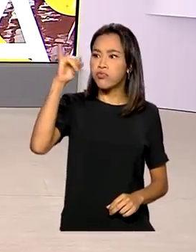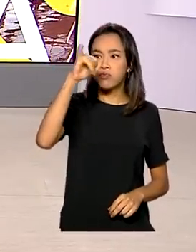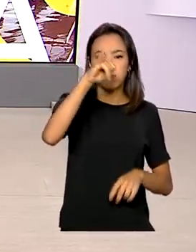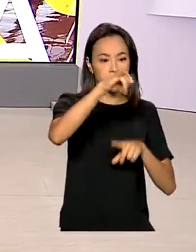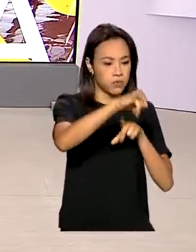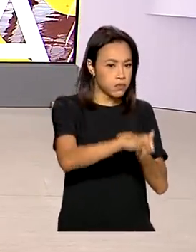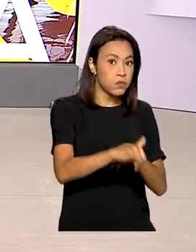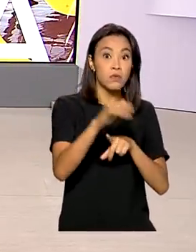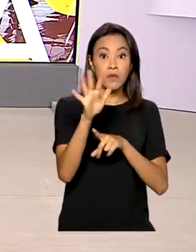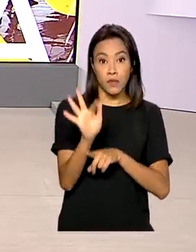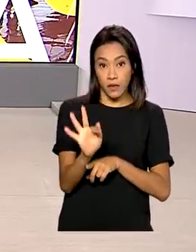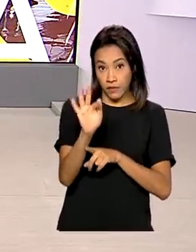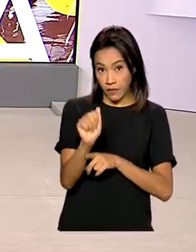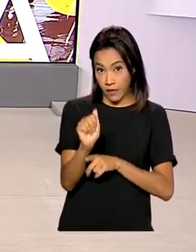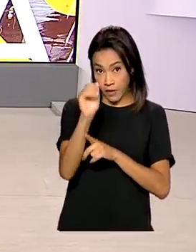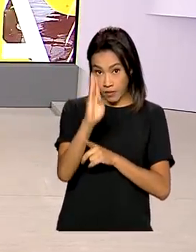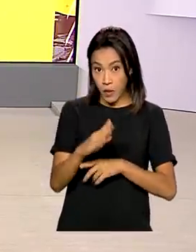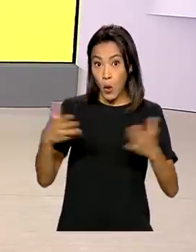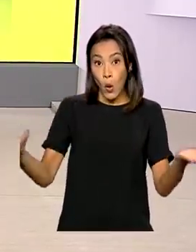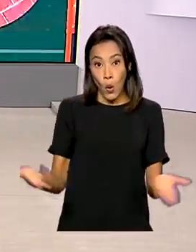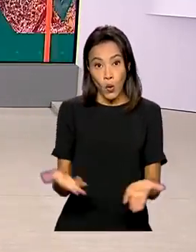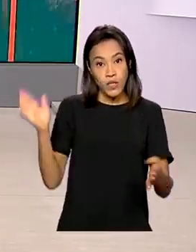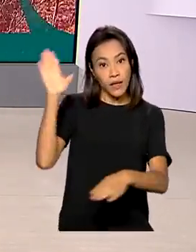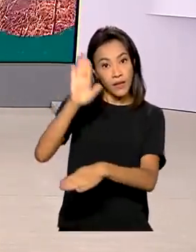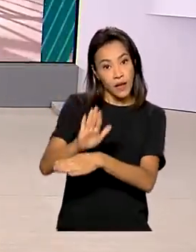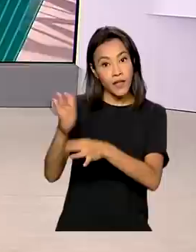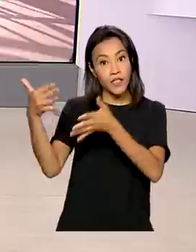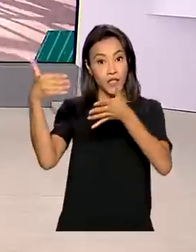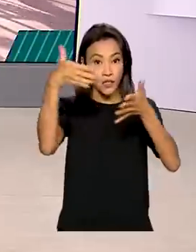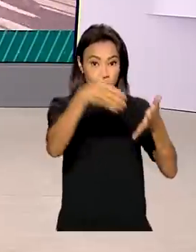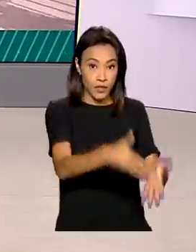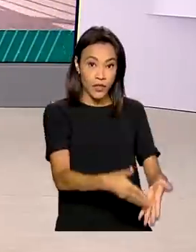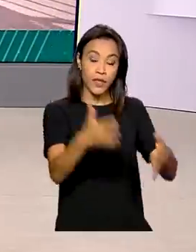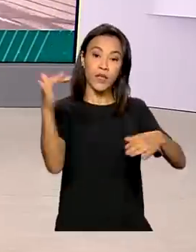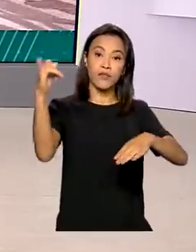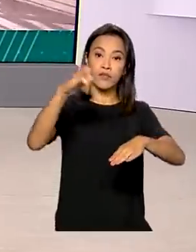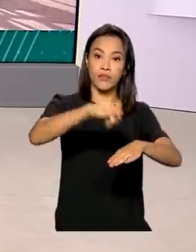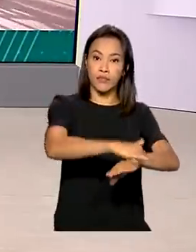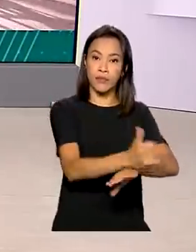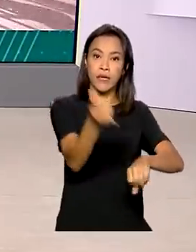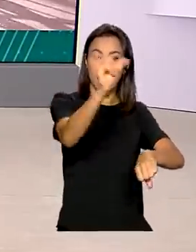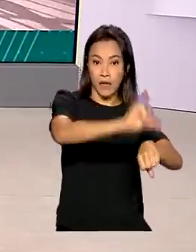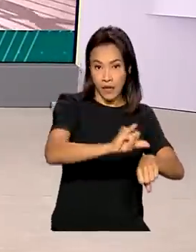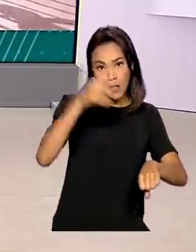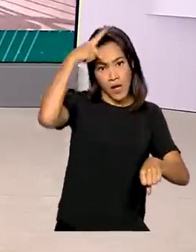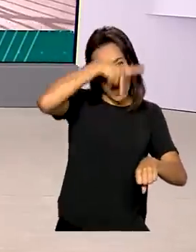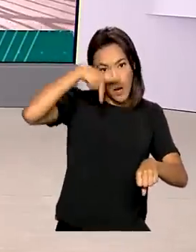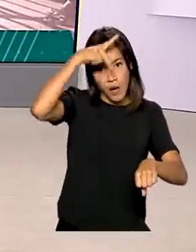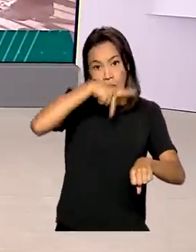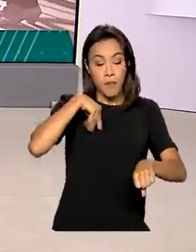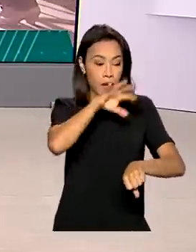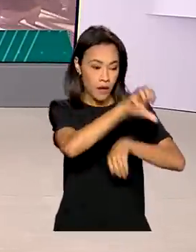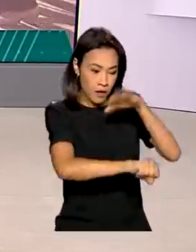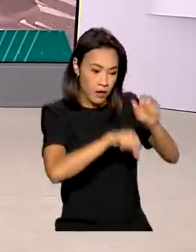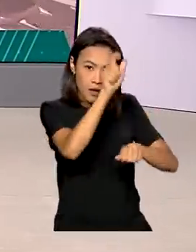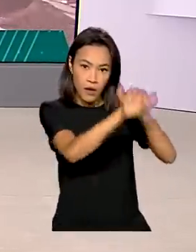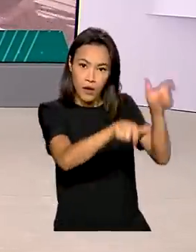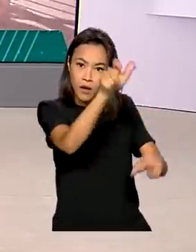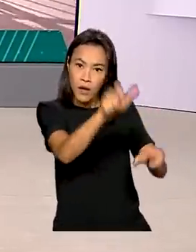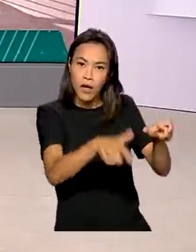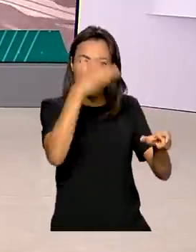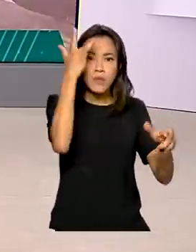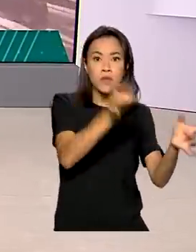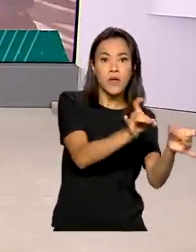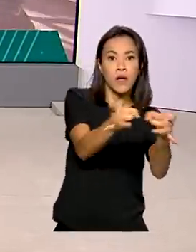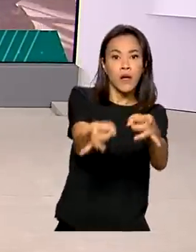Força Aérea Brasileira vai decolar hoje à tarde com destino à Varsóvia, na Polônia, para resgatar os brasileiros que deixaram a